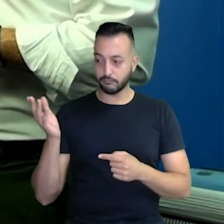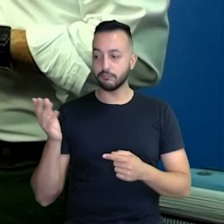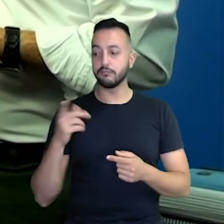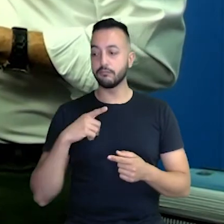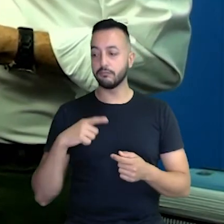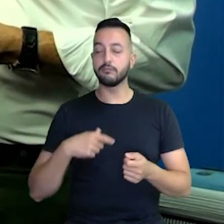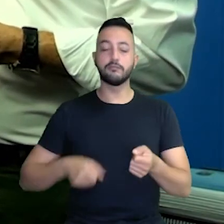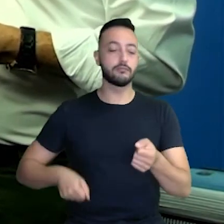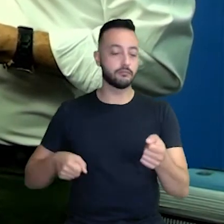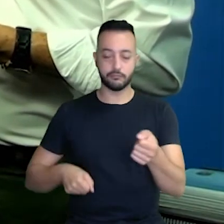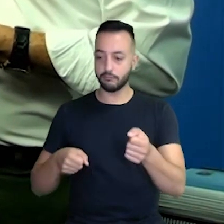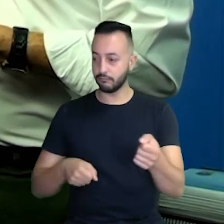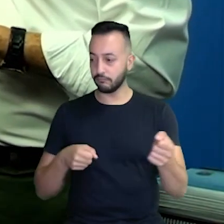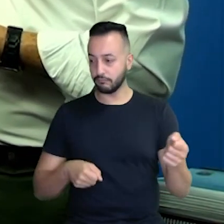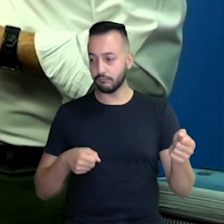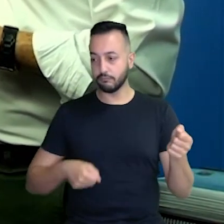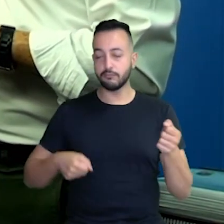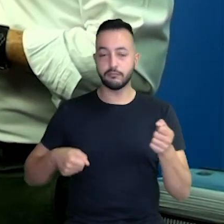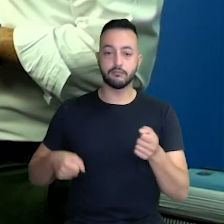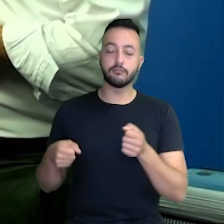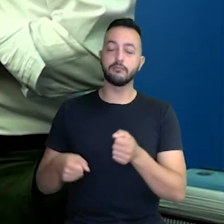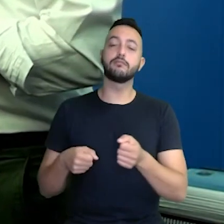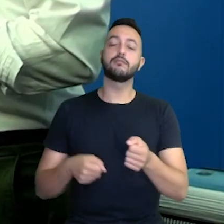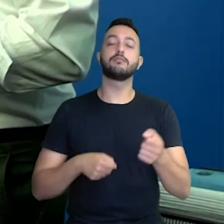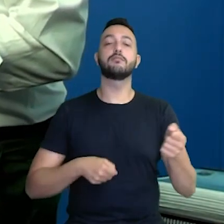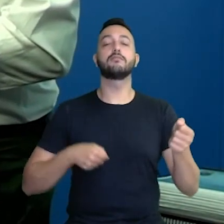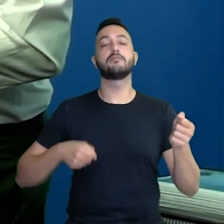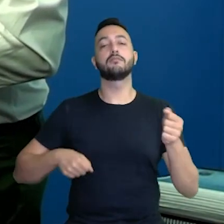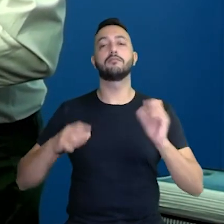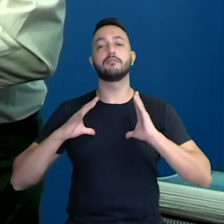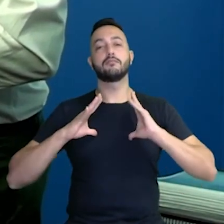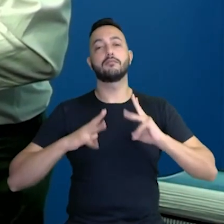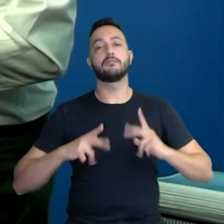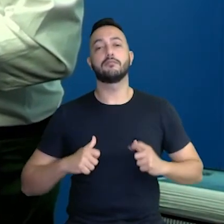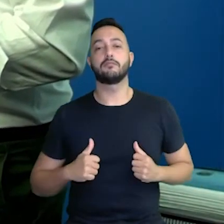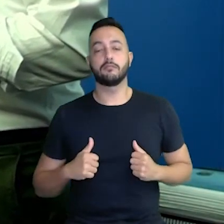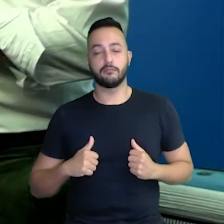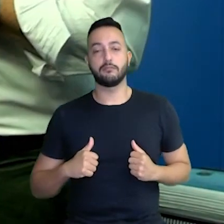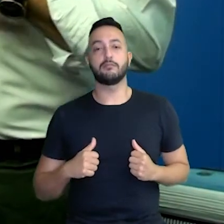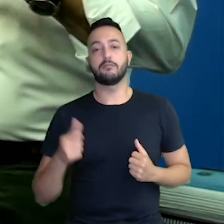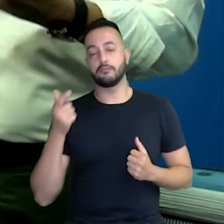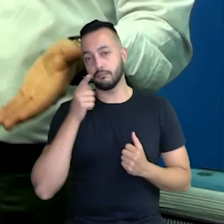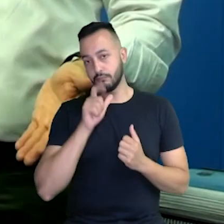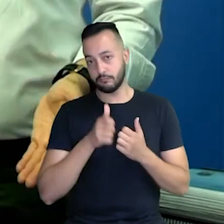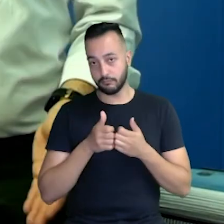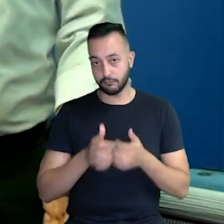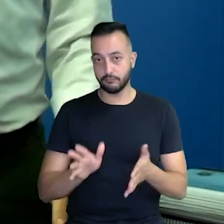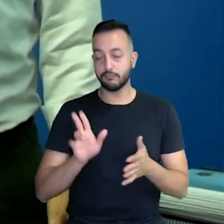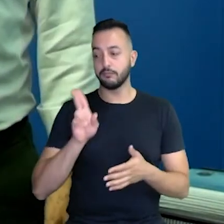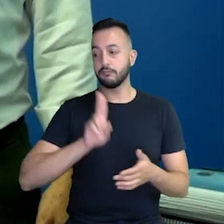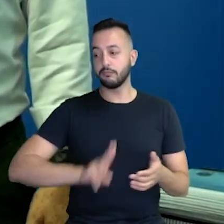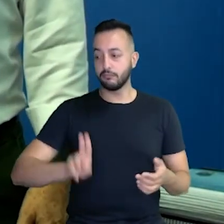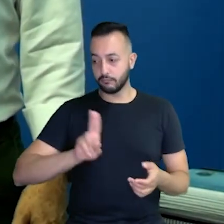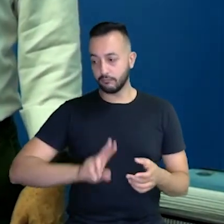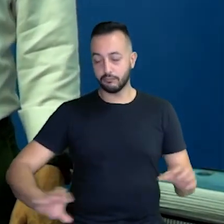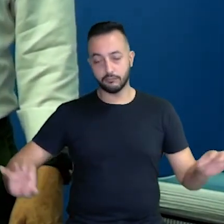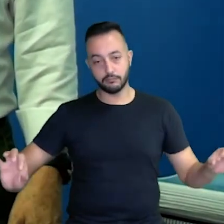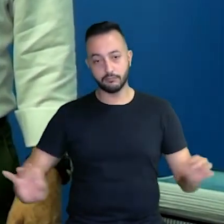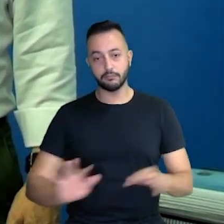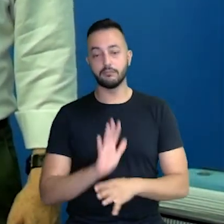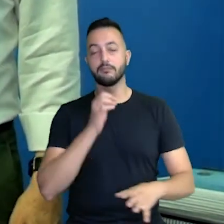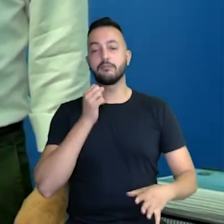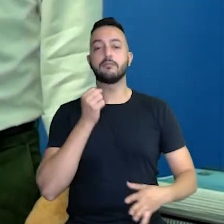feito todo um trato para, no momento que for começar a fazer uso, estaremos